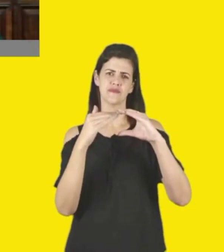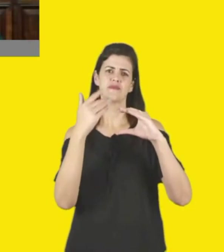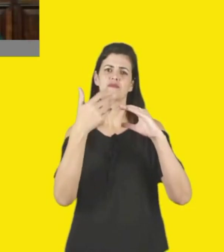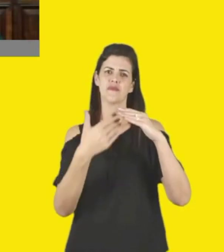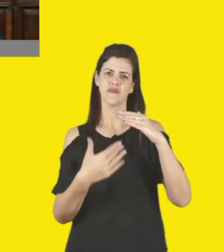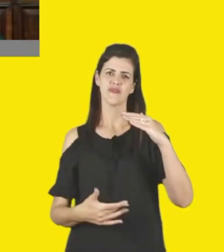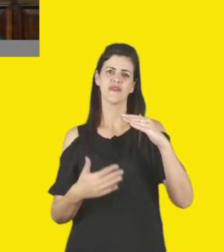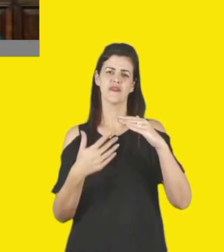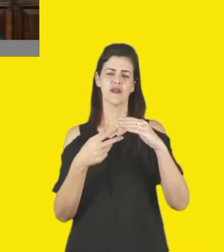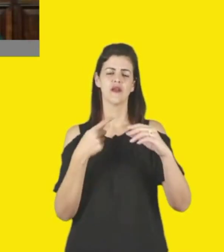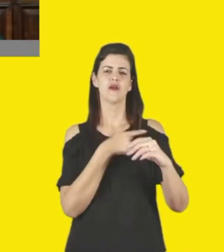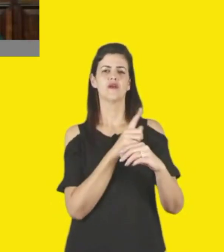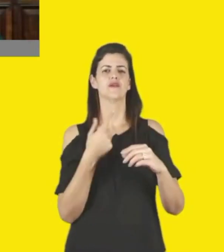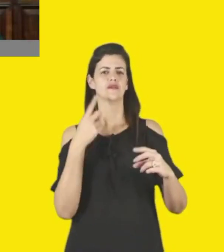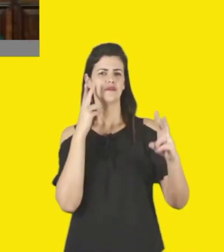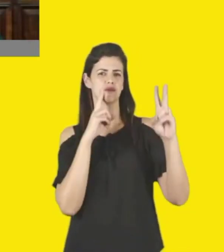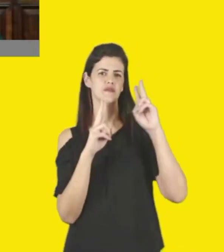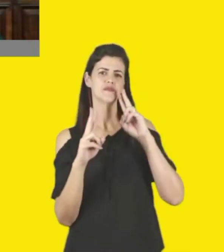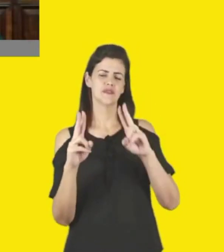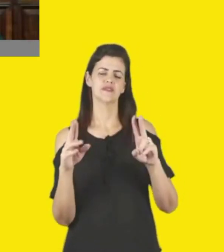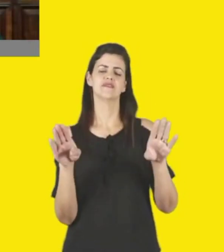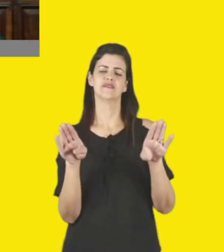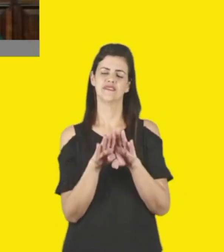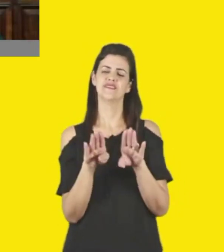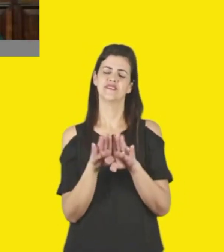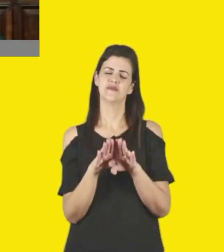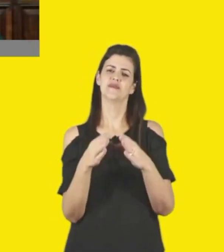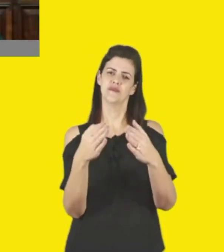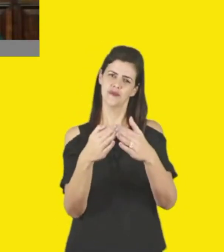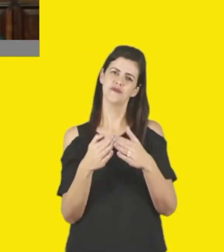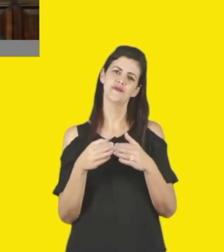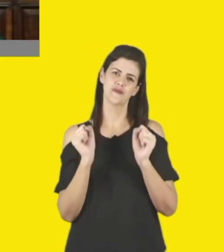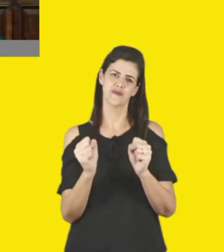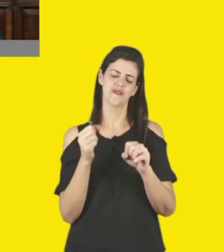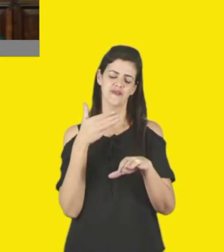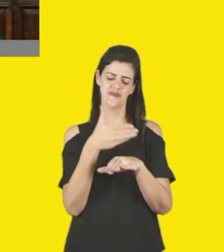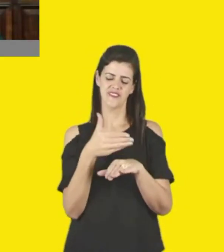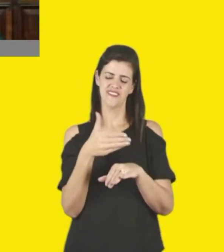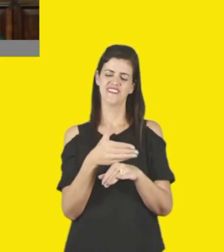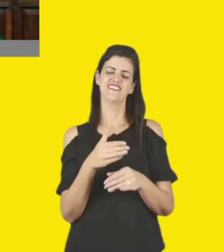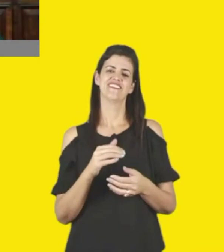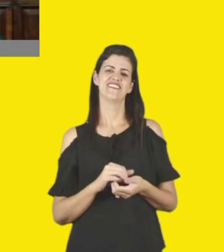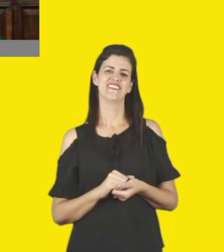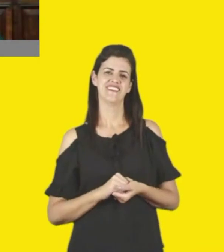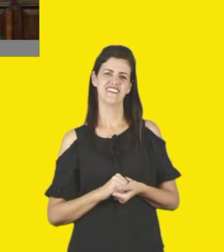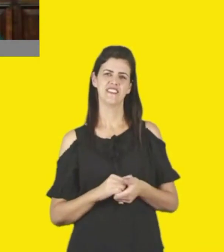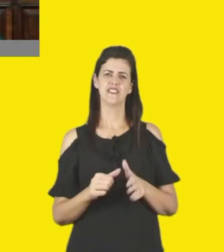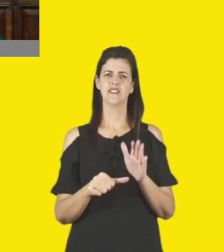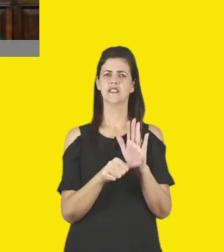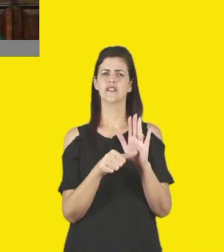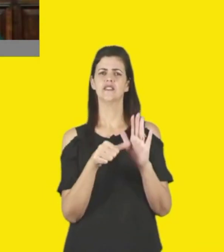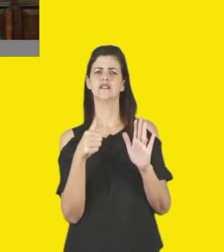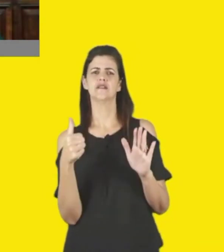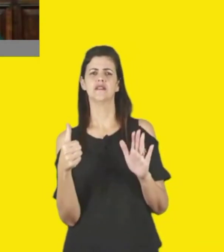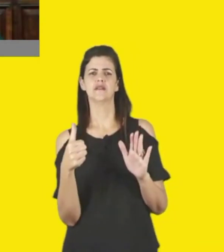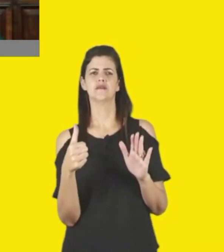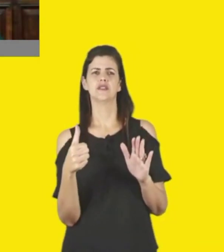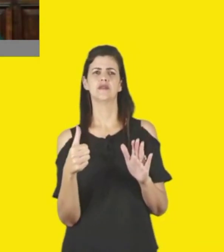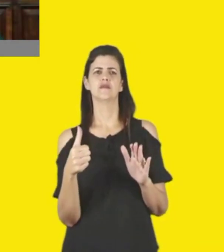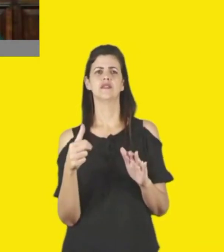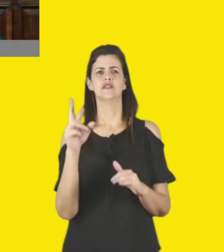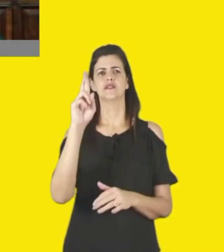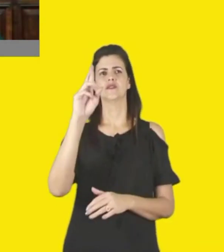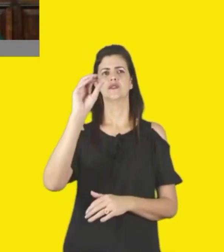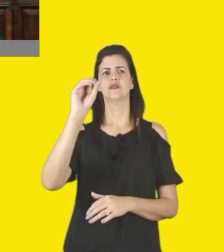leremos perguntas encaminhadas ao chat pelos participantes presentes. A primeira pergunta vai para a Rosana.